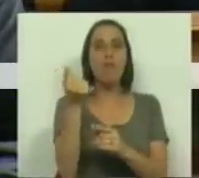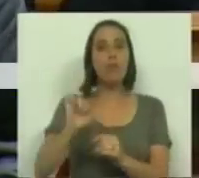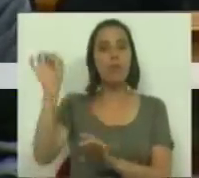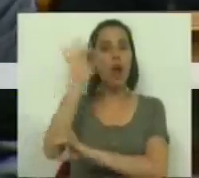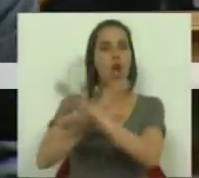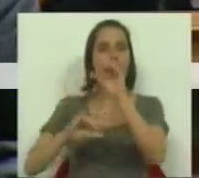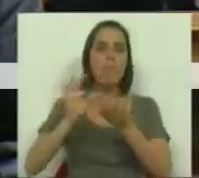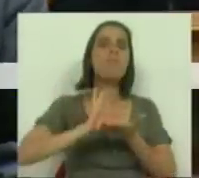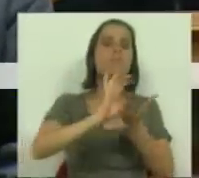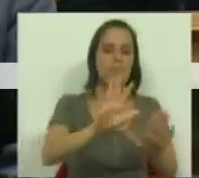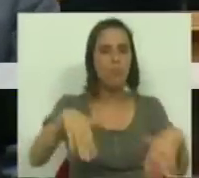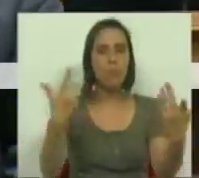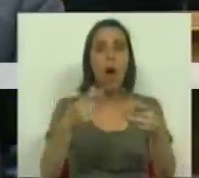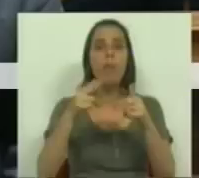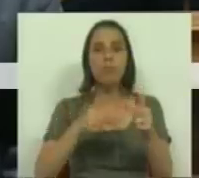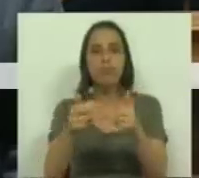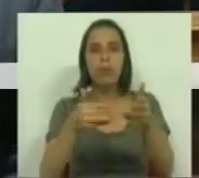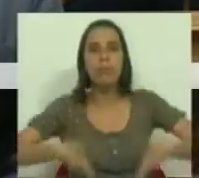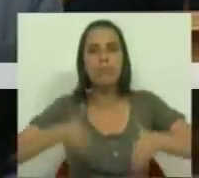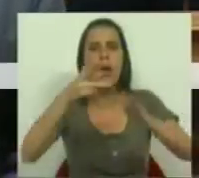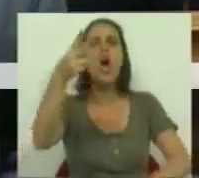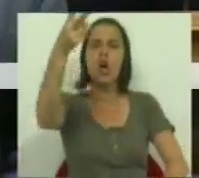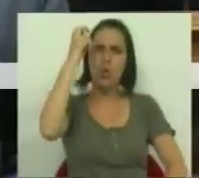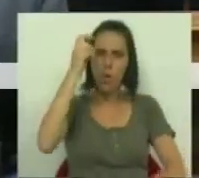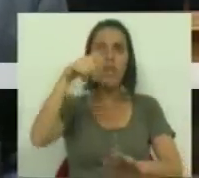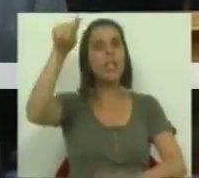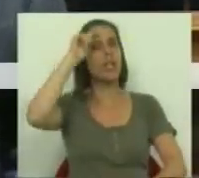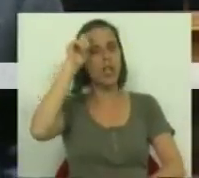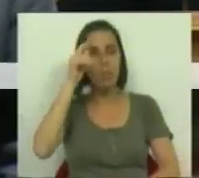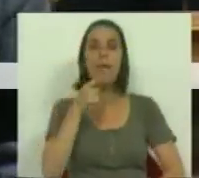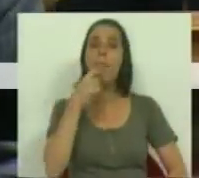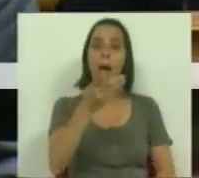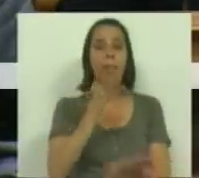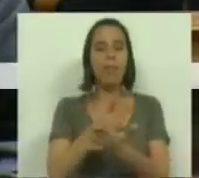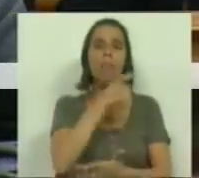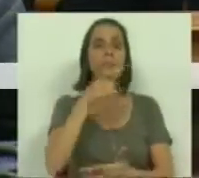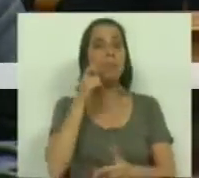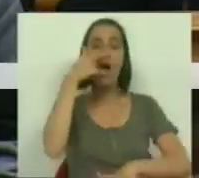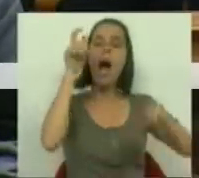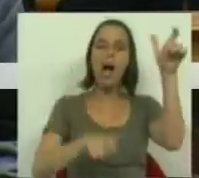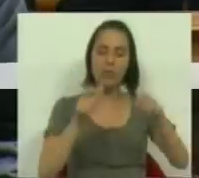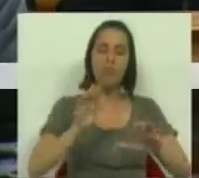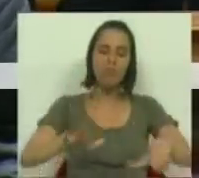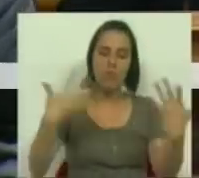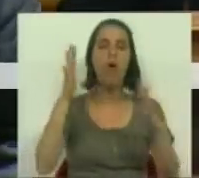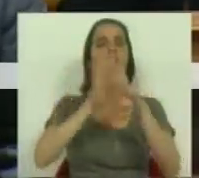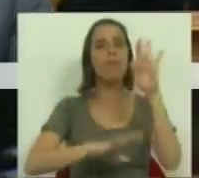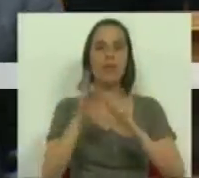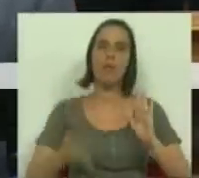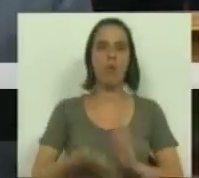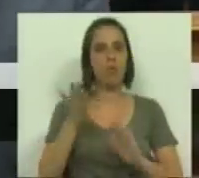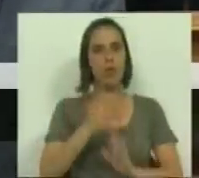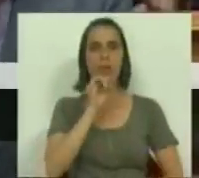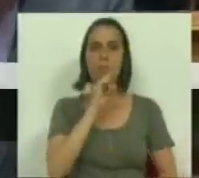comunitários para a construção desse lanço. Há já coragem e o respeito pela palavra dada às populações para podermos fazer com a